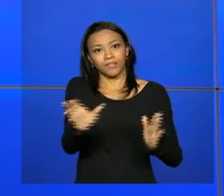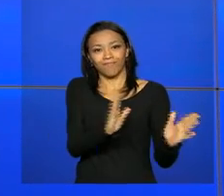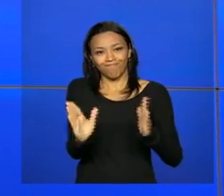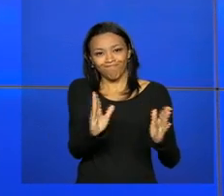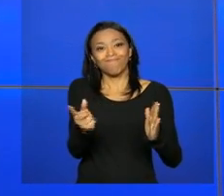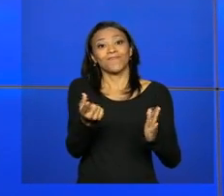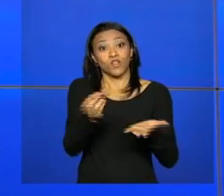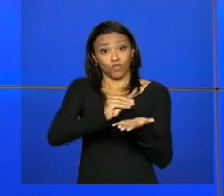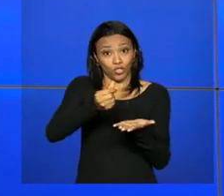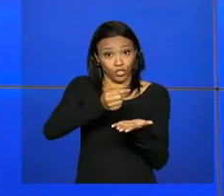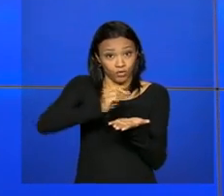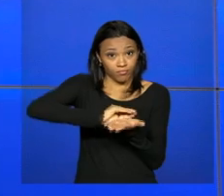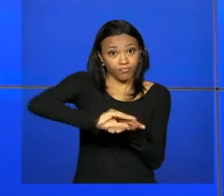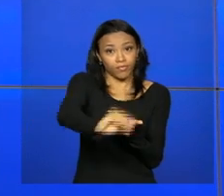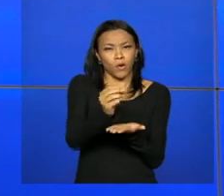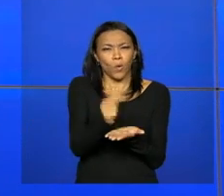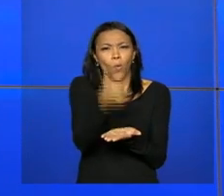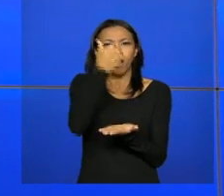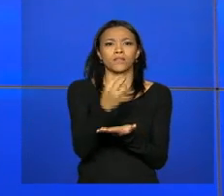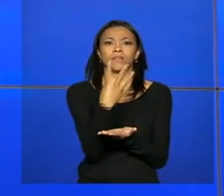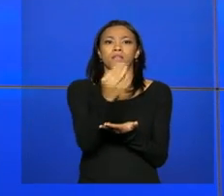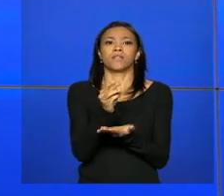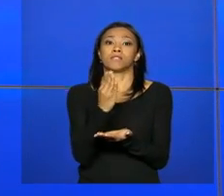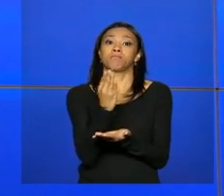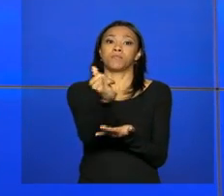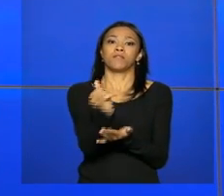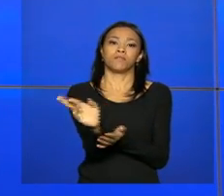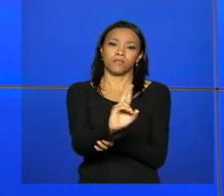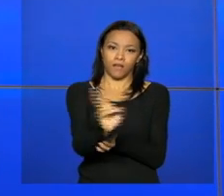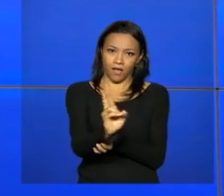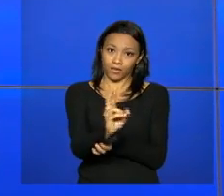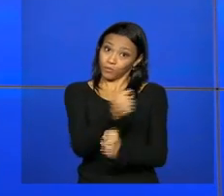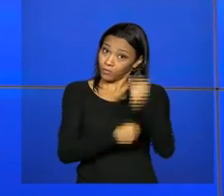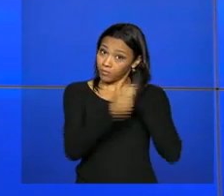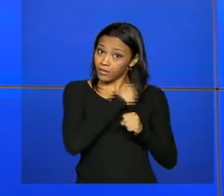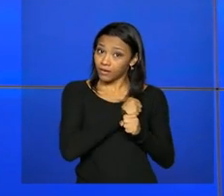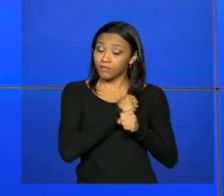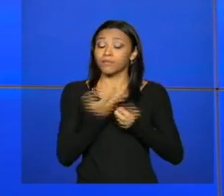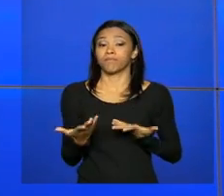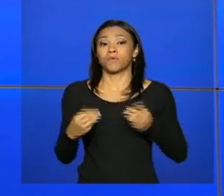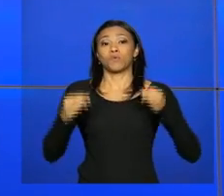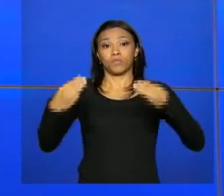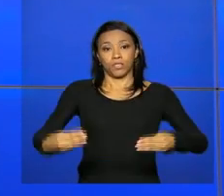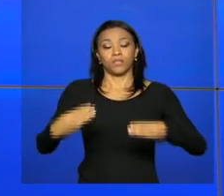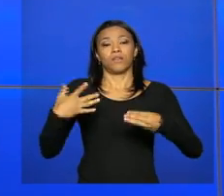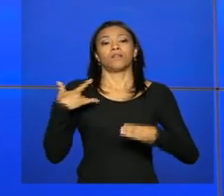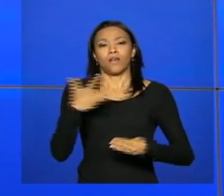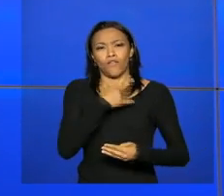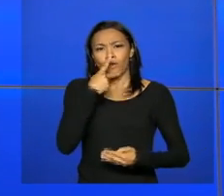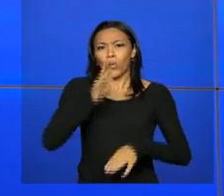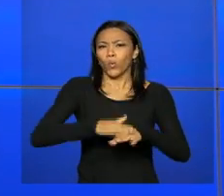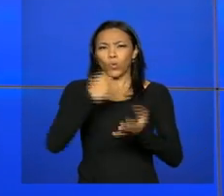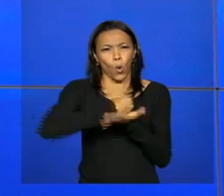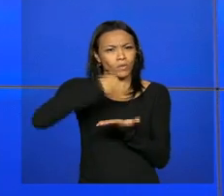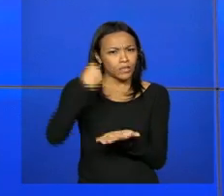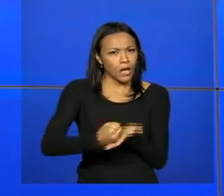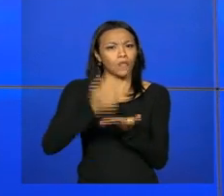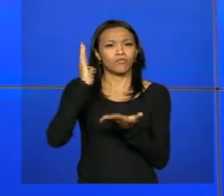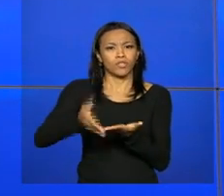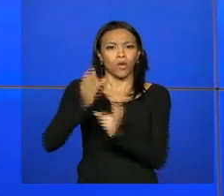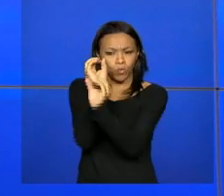com investimento que chegou a quase 3 bilhões de reais no ano passado. O Ministério destacou ainda que todos os contratos com